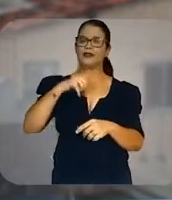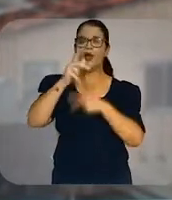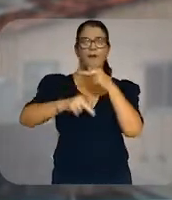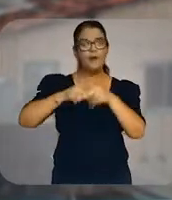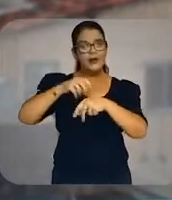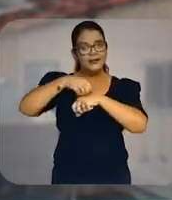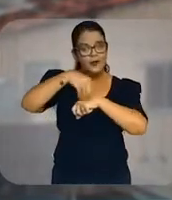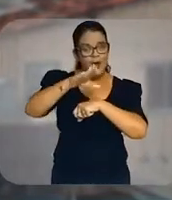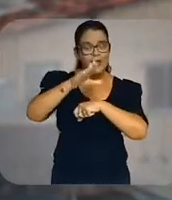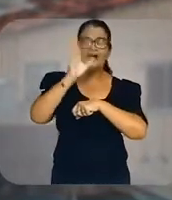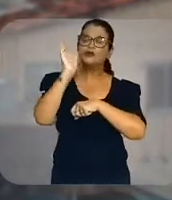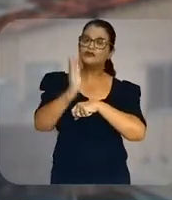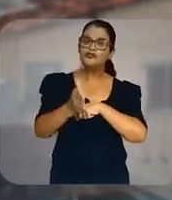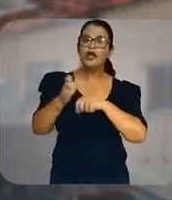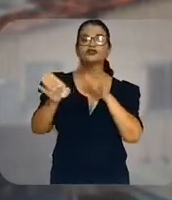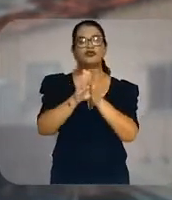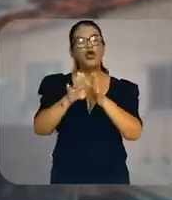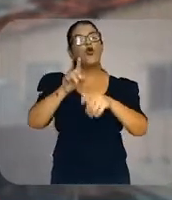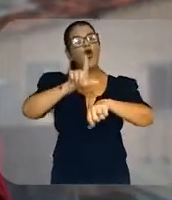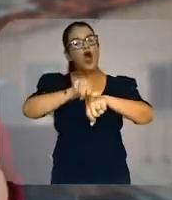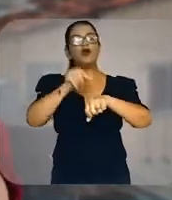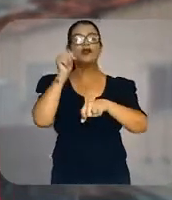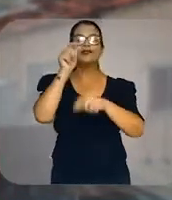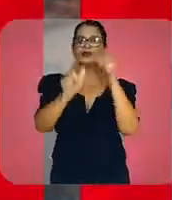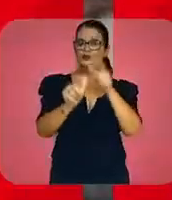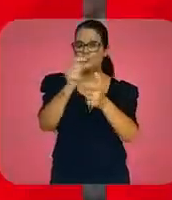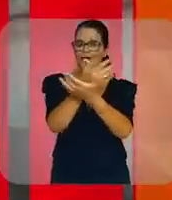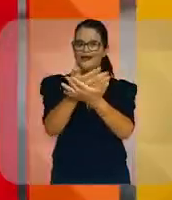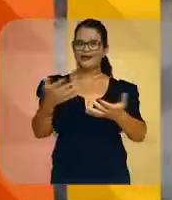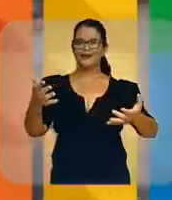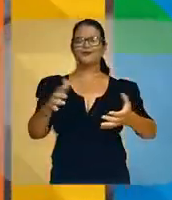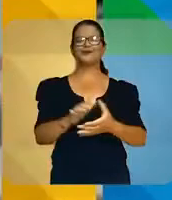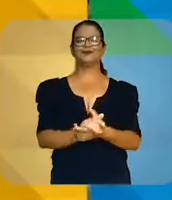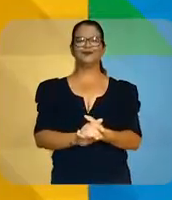população deu seu recado. Chegou a hora das mulheres.